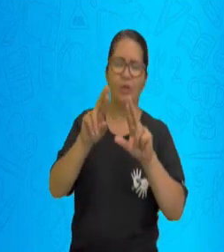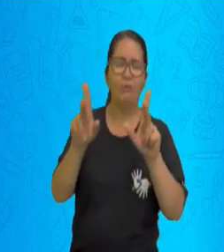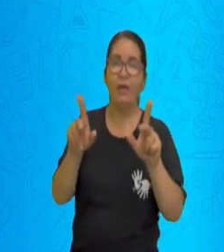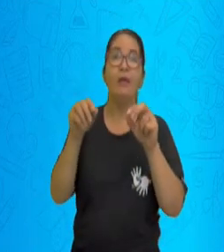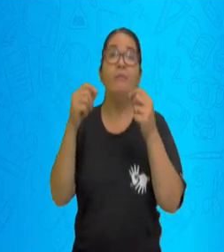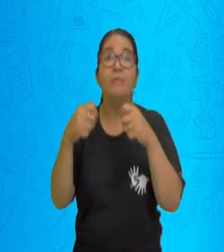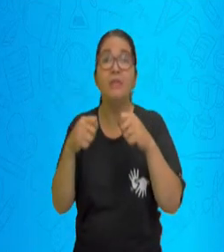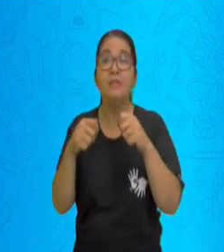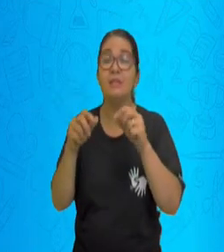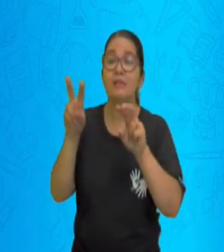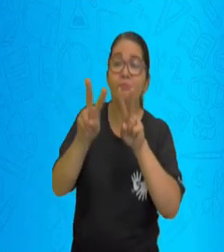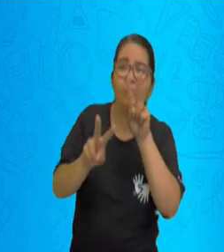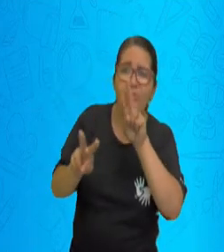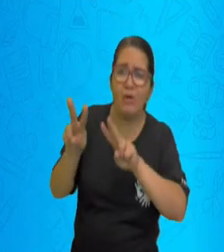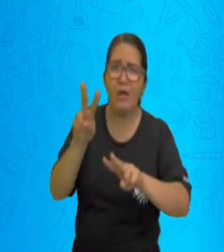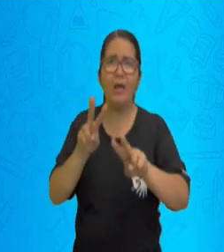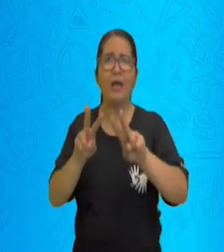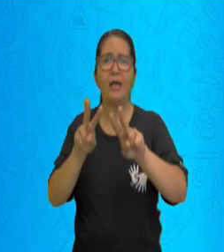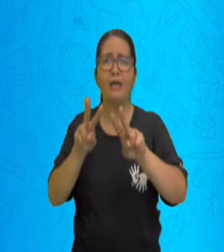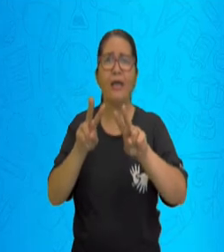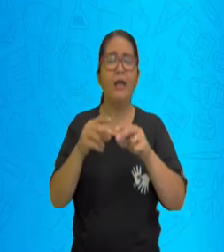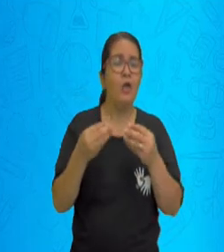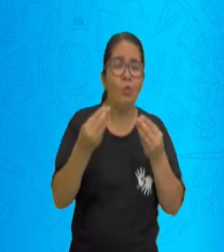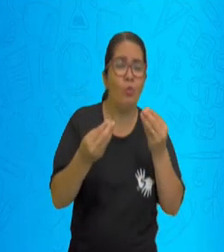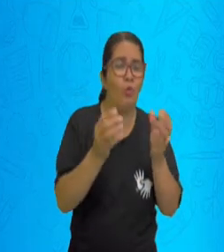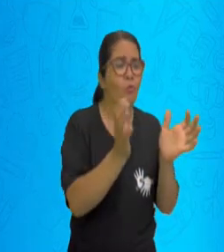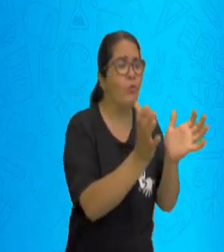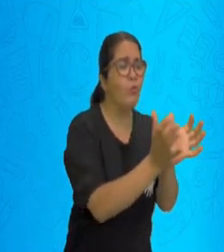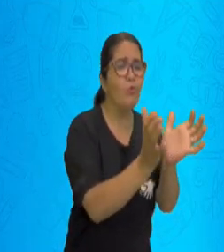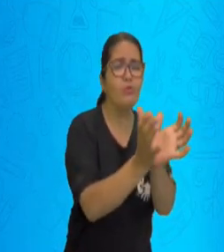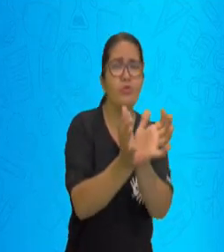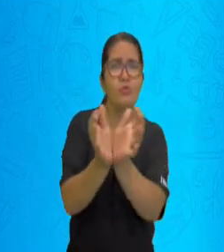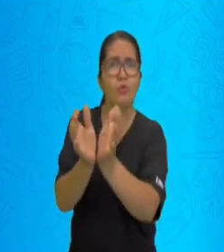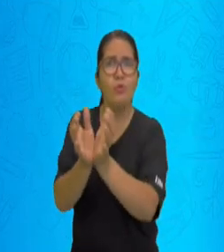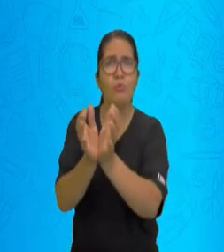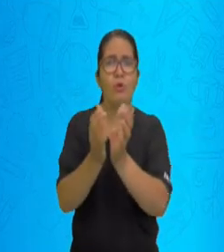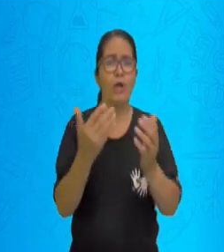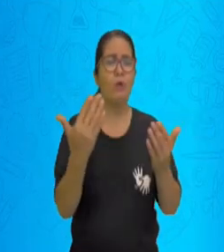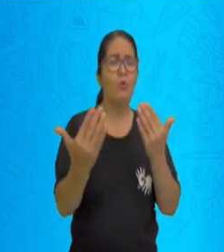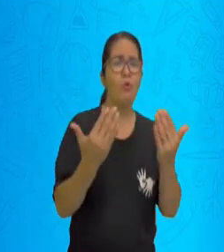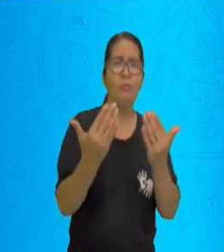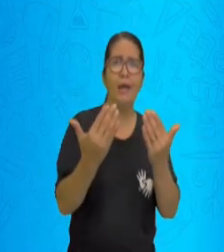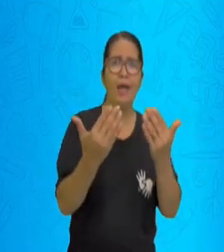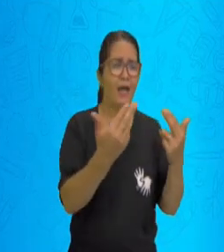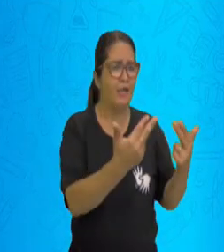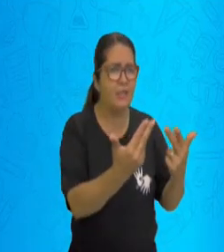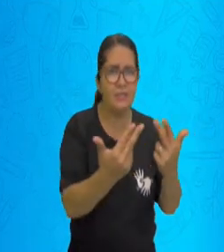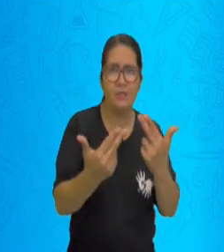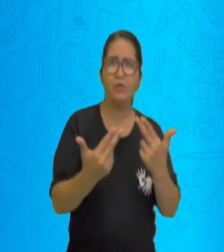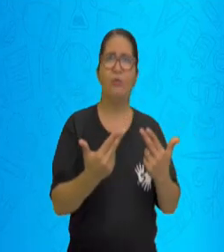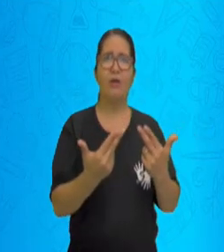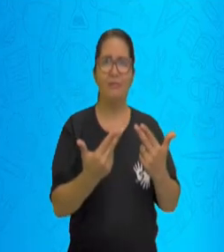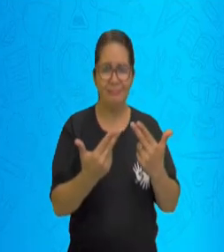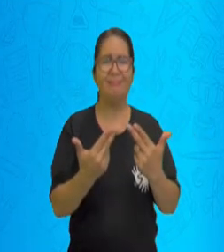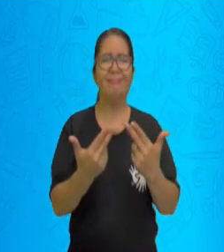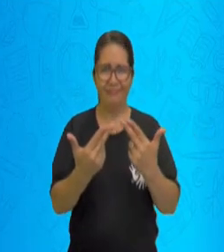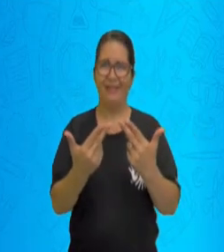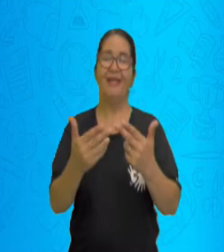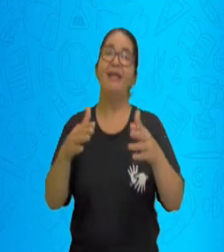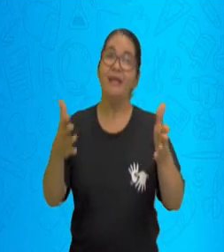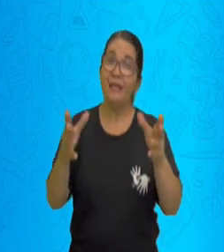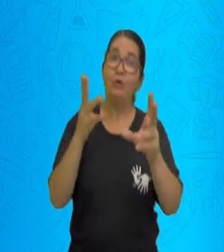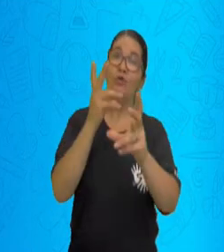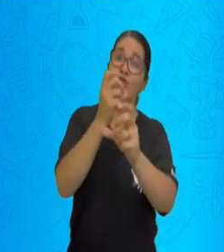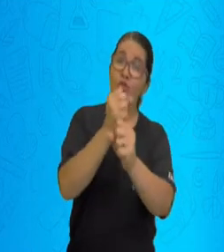conjunto é igual a esse conjunto. Porque se eu fizer, fazer a soma 6 mais 4, 10.